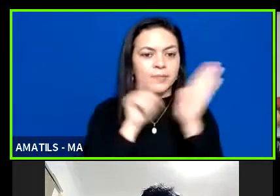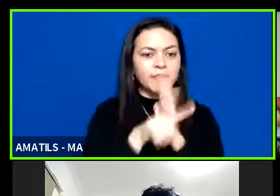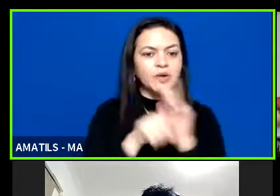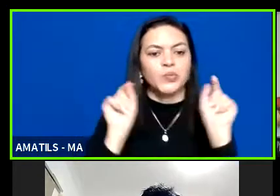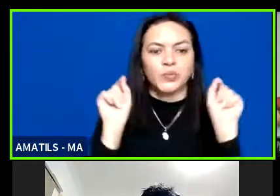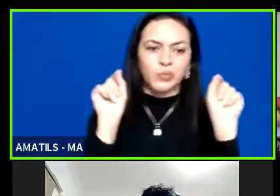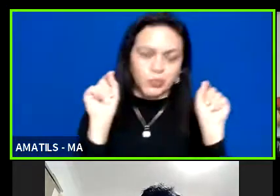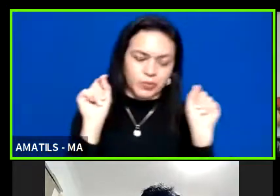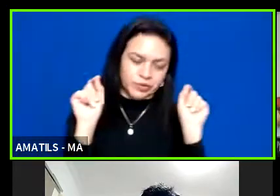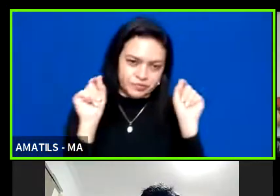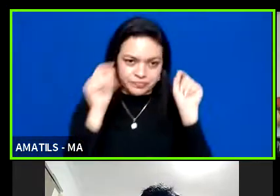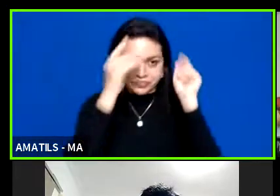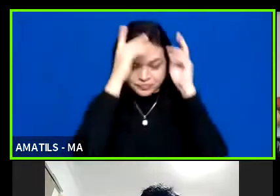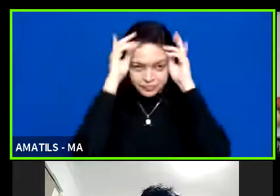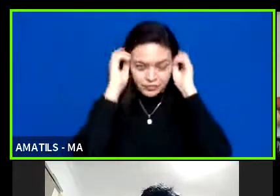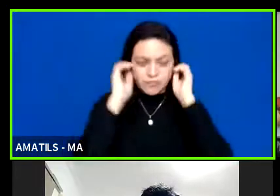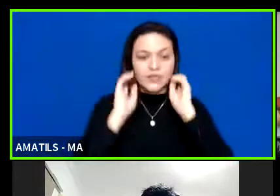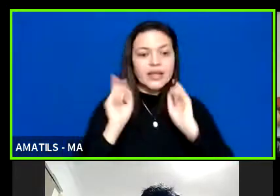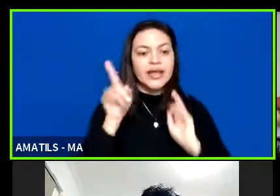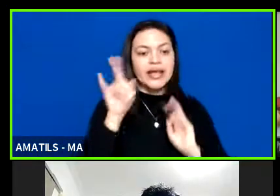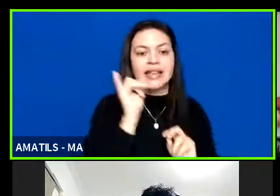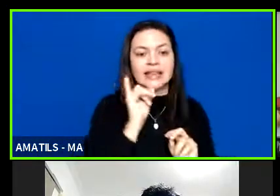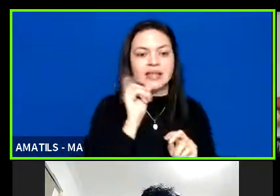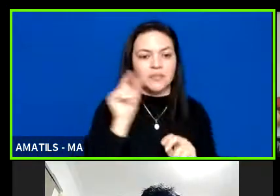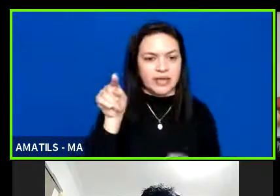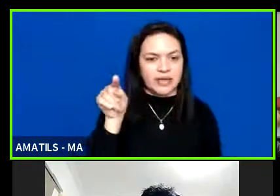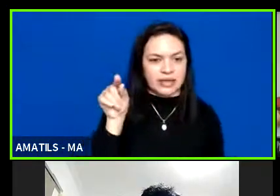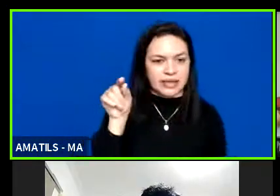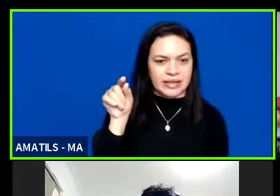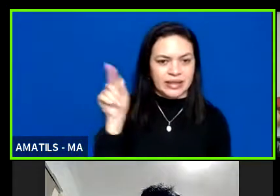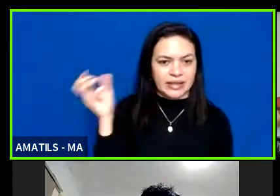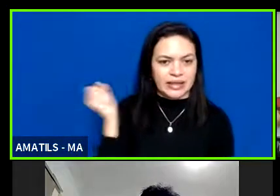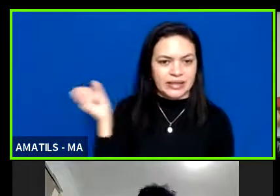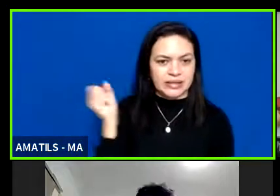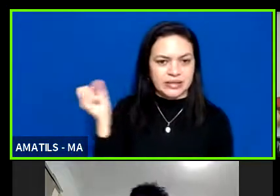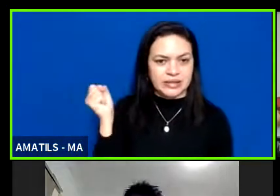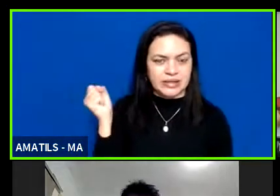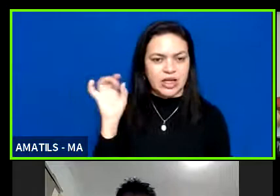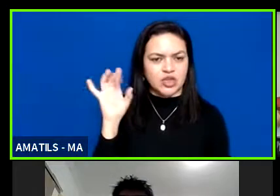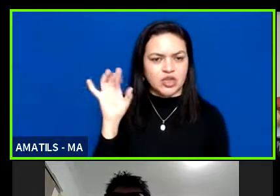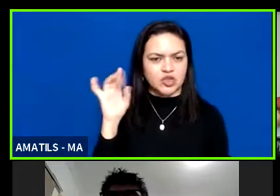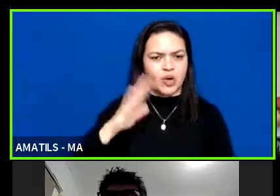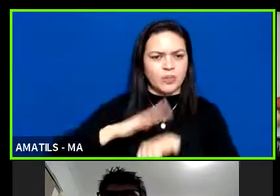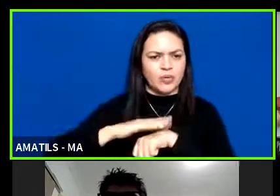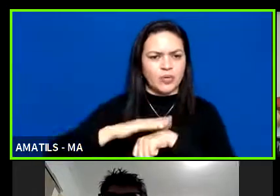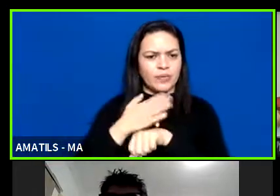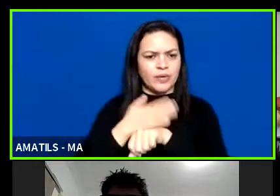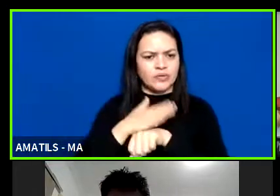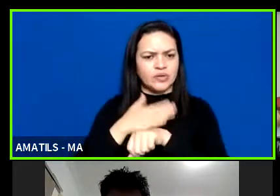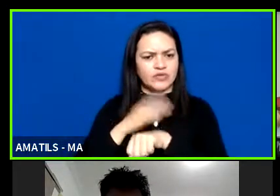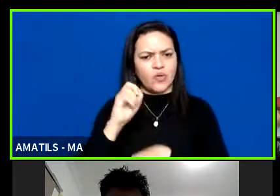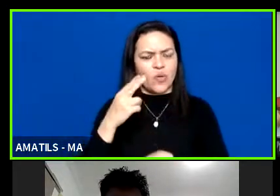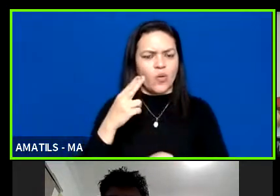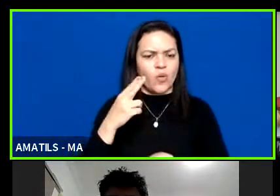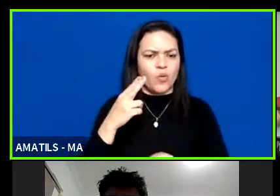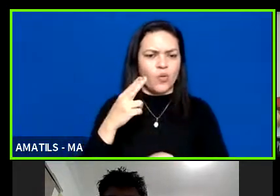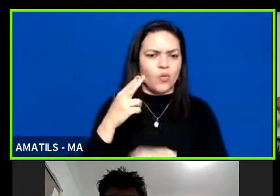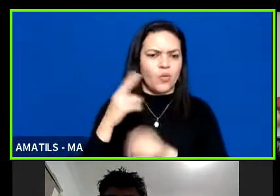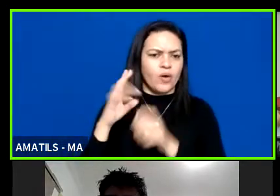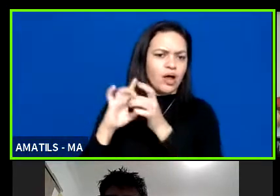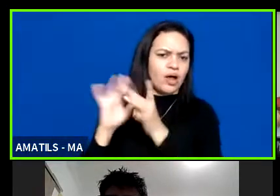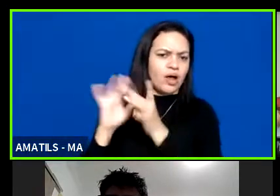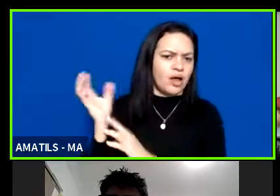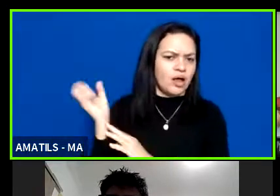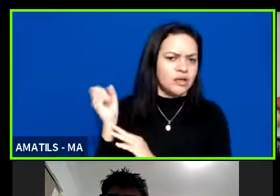tipo assim esses recursos é só para desenvolvimento da atividade ou também é disponibilizado para